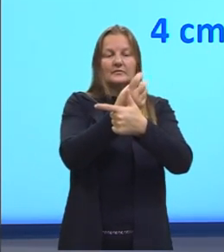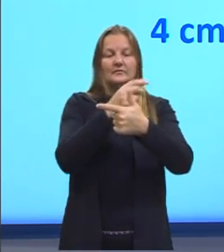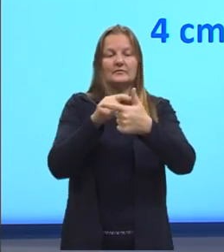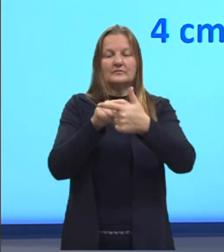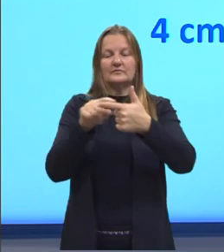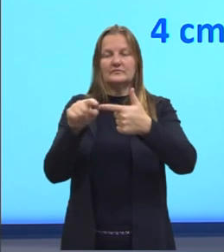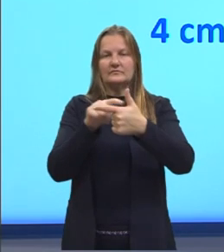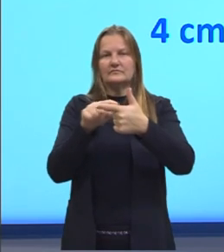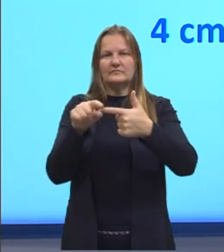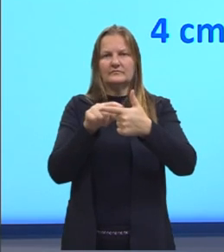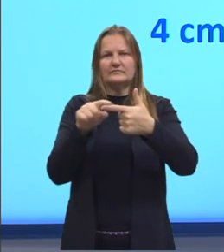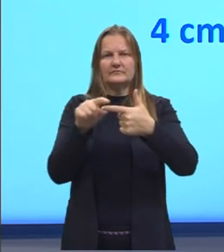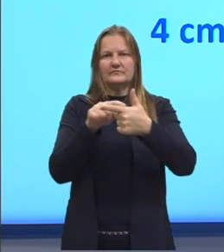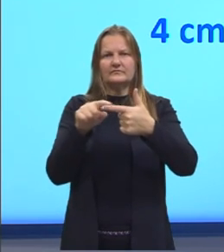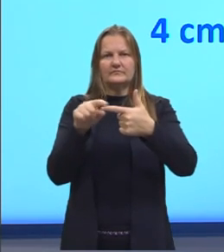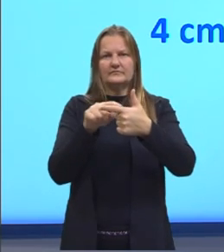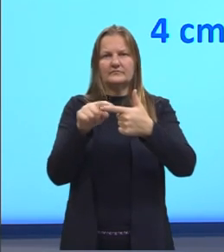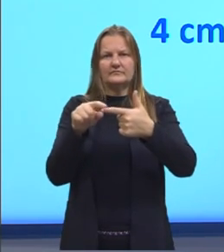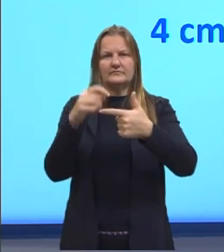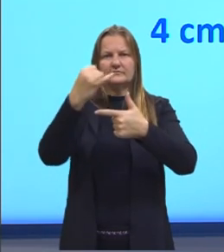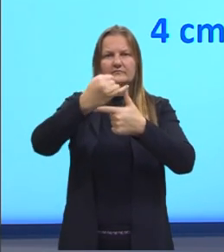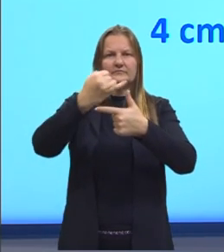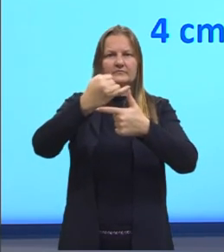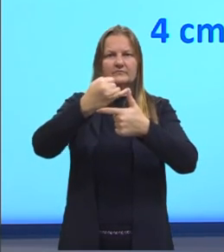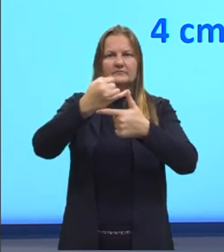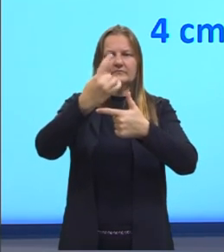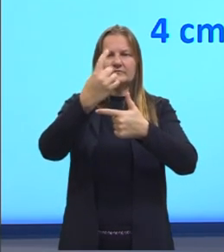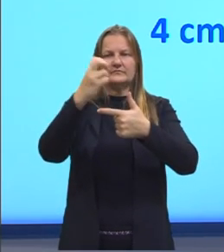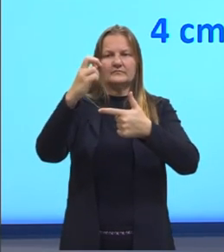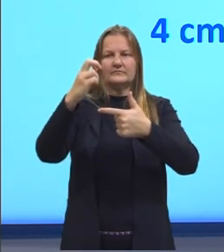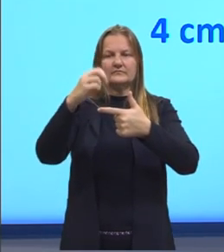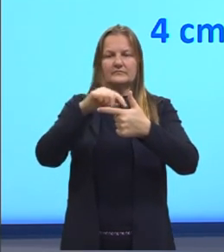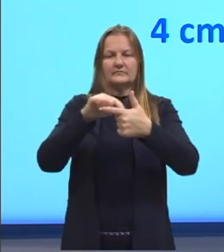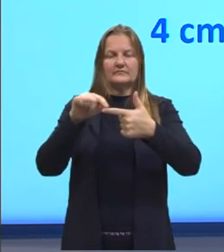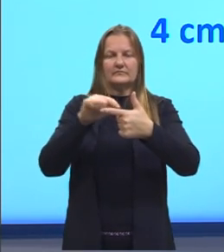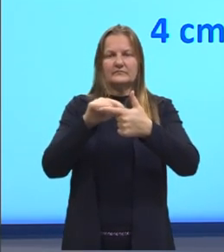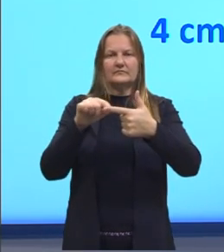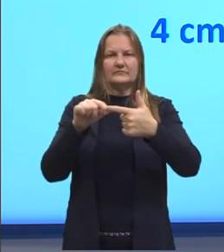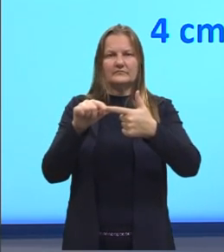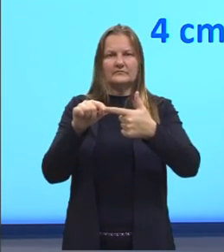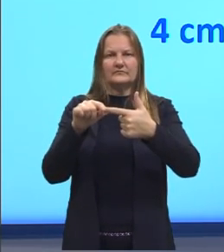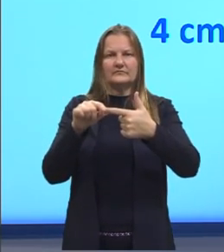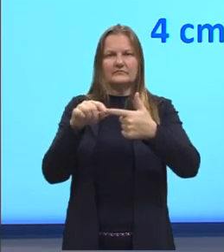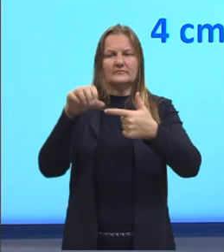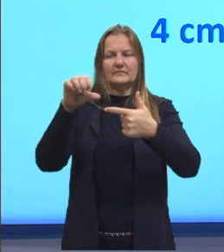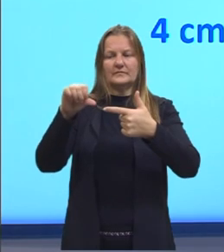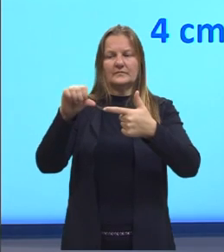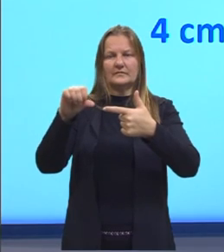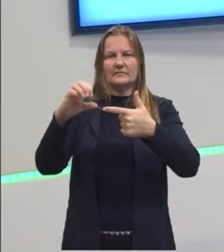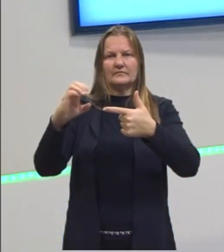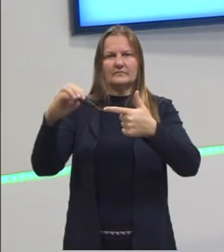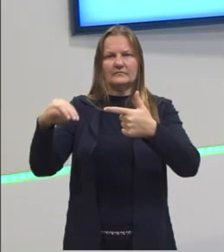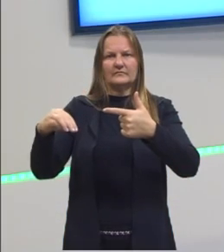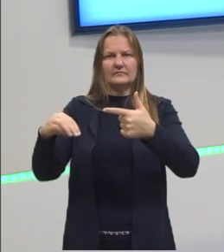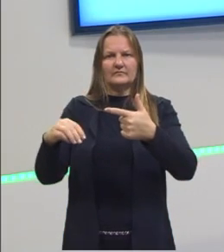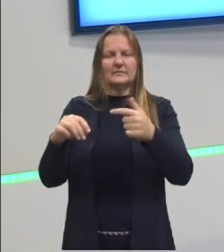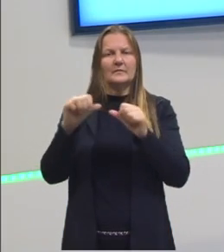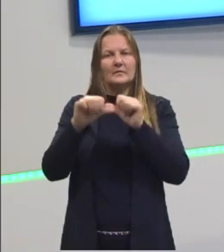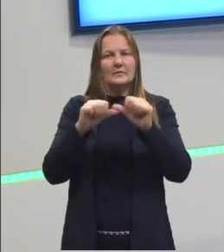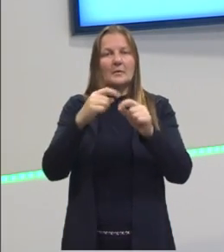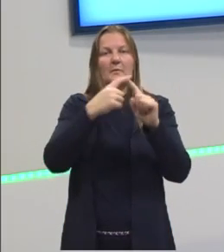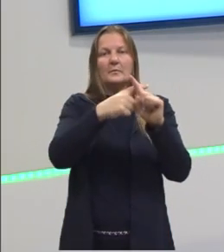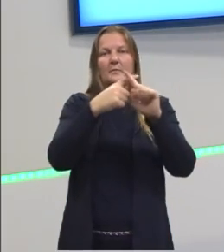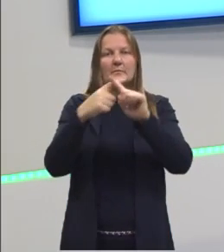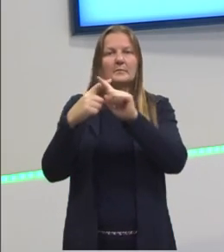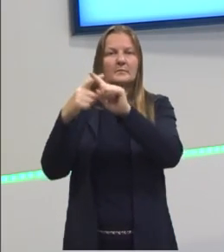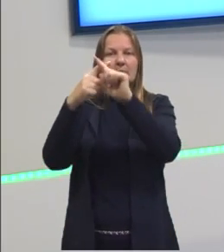o outro cateto a hipotenusa desculpa tinha 15 o outro cateto vai ter 9 centímetros Nós multiplicamos então